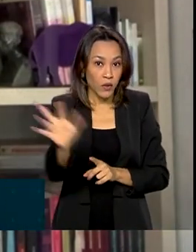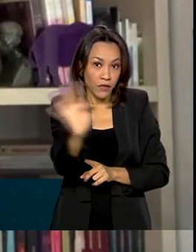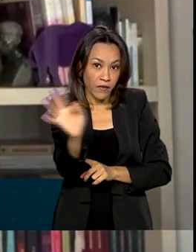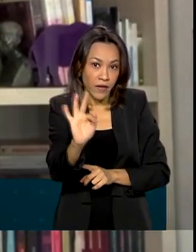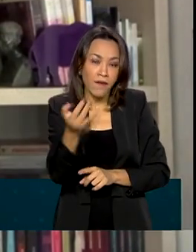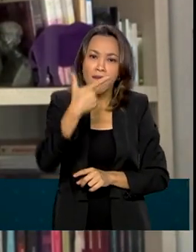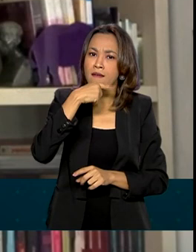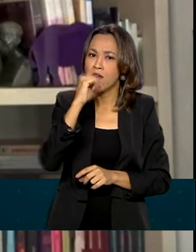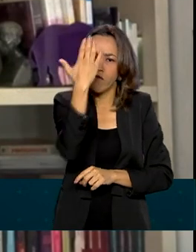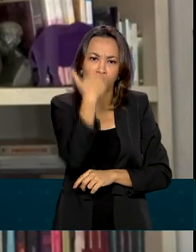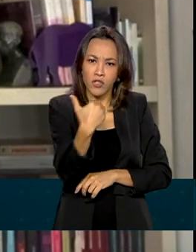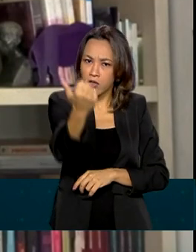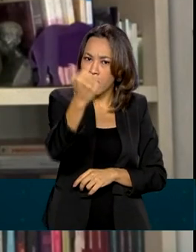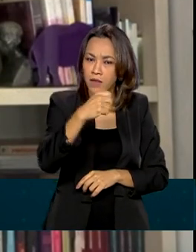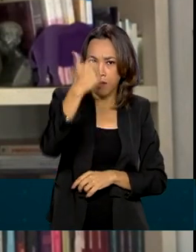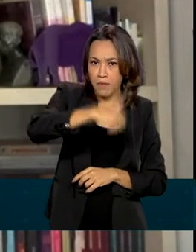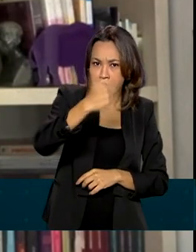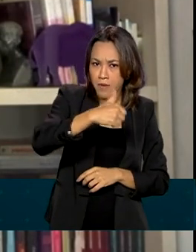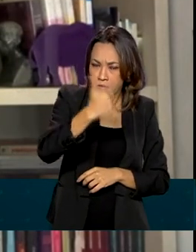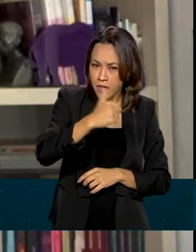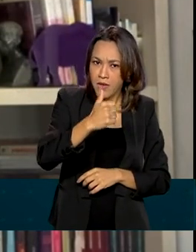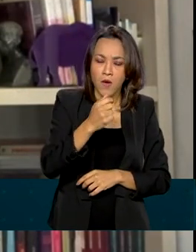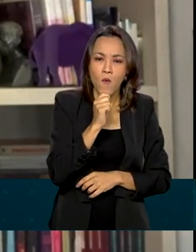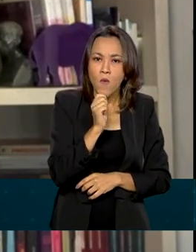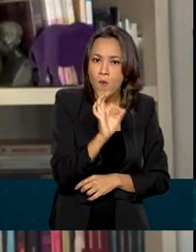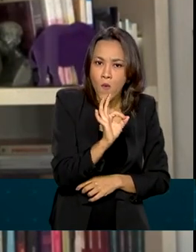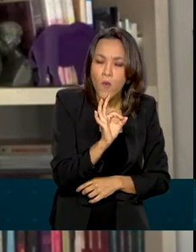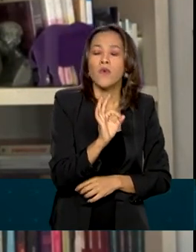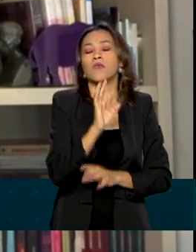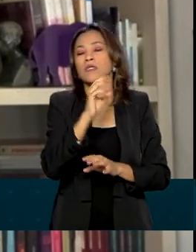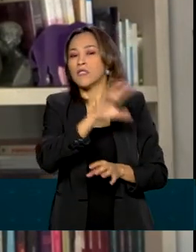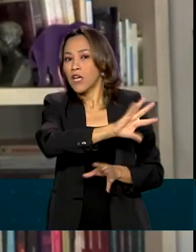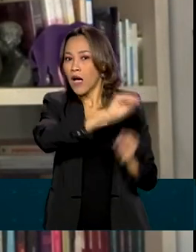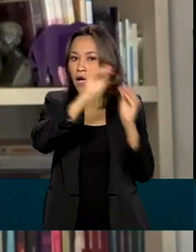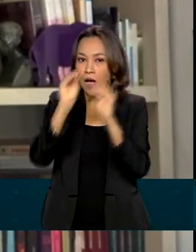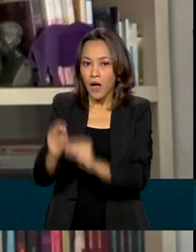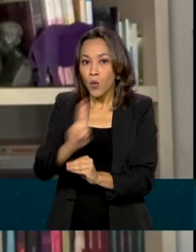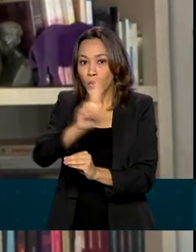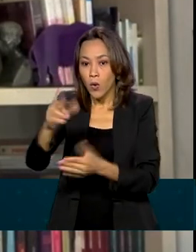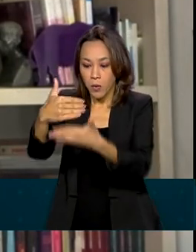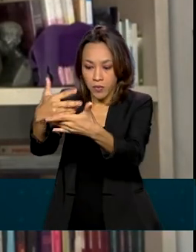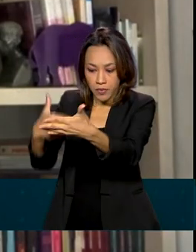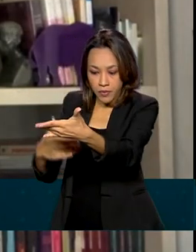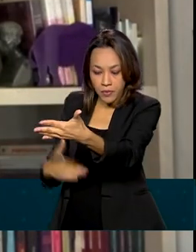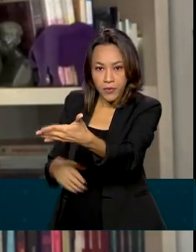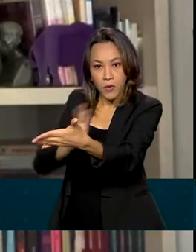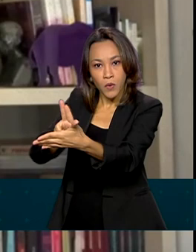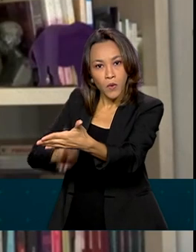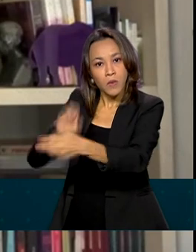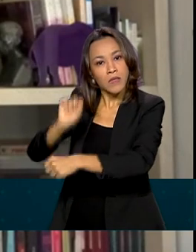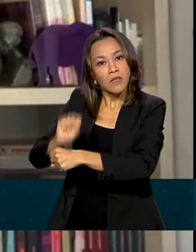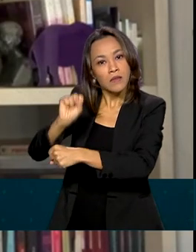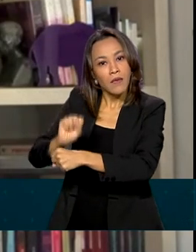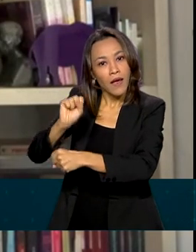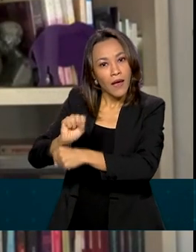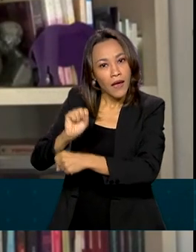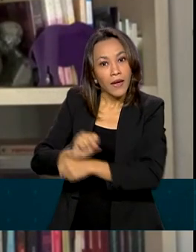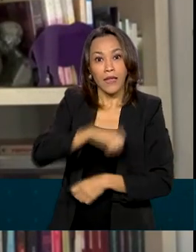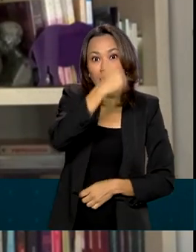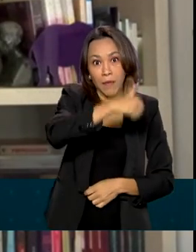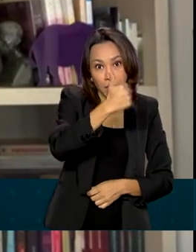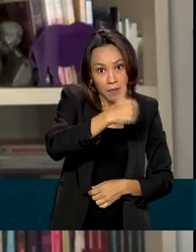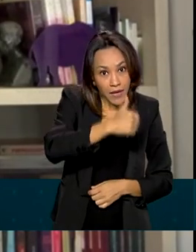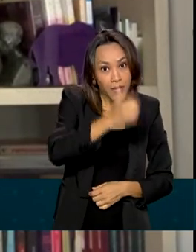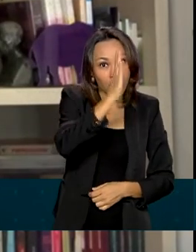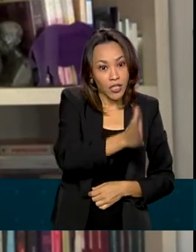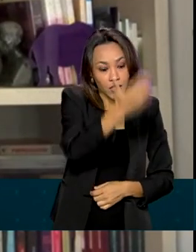for convocado na primeira chamada já fica automaticamente na lista de espera. Já quem for convocado na primeira